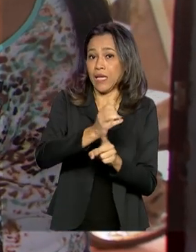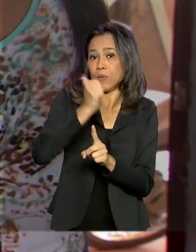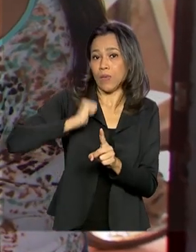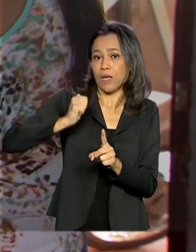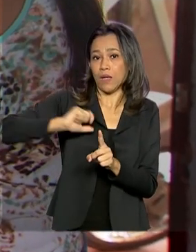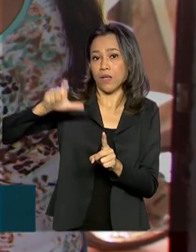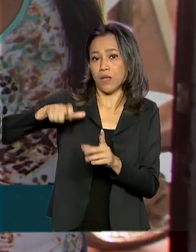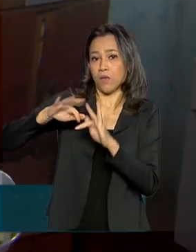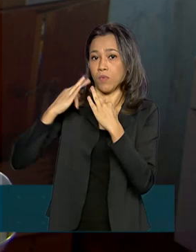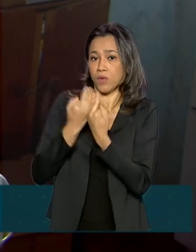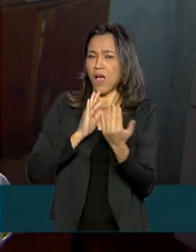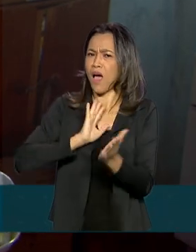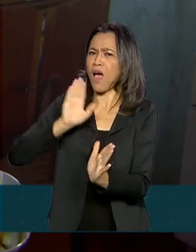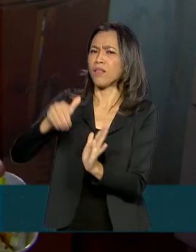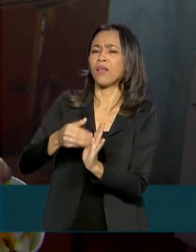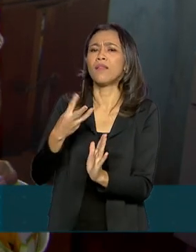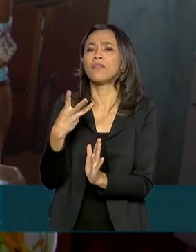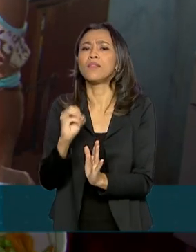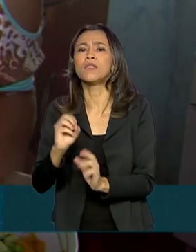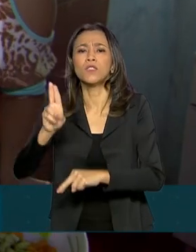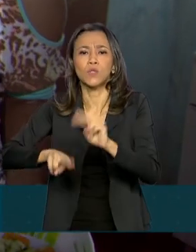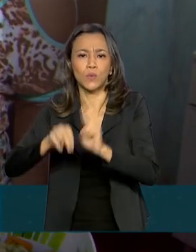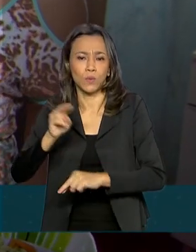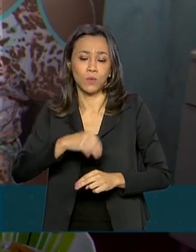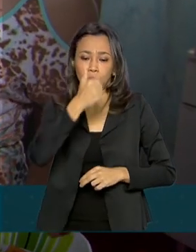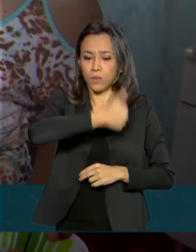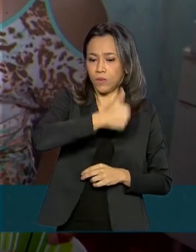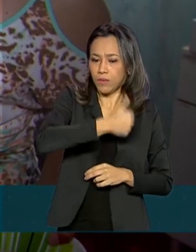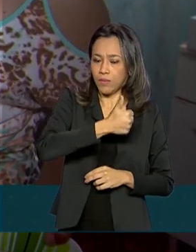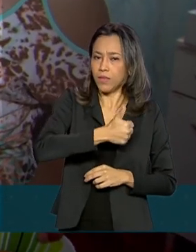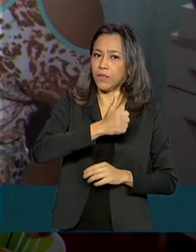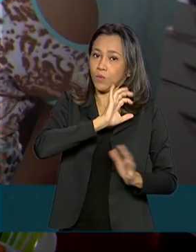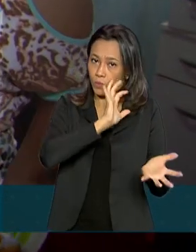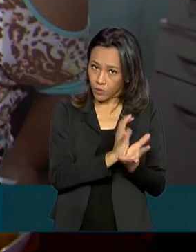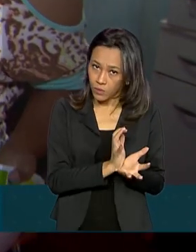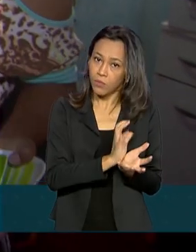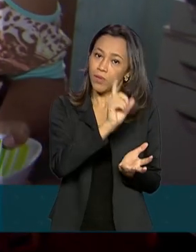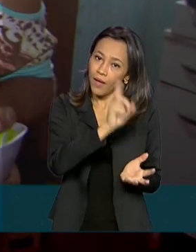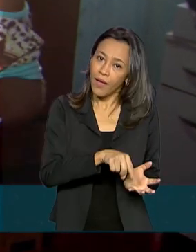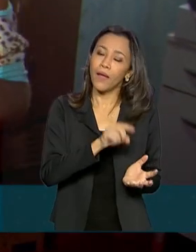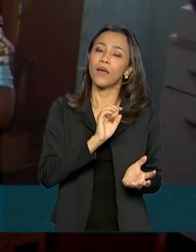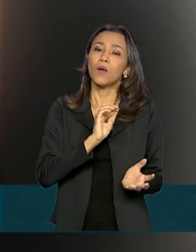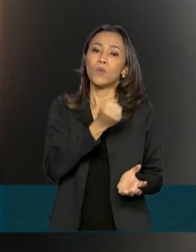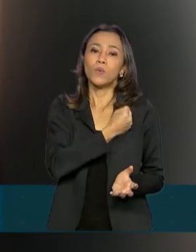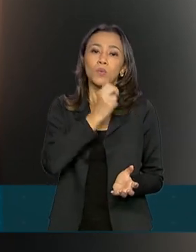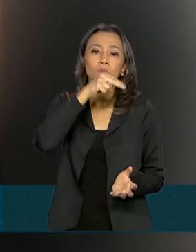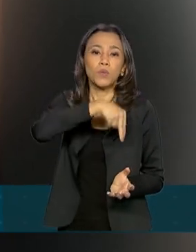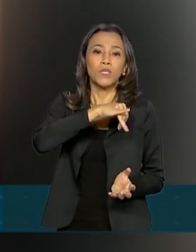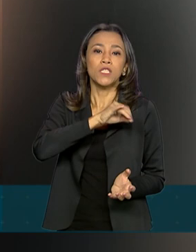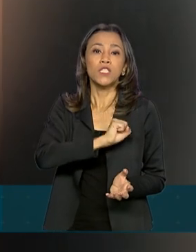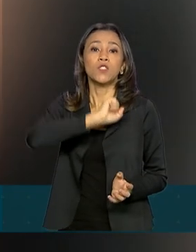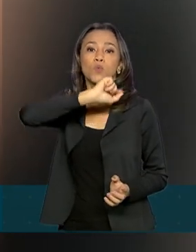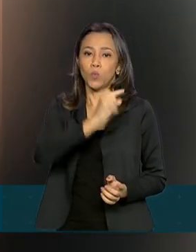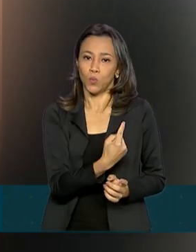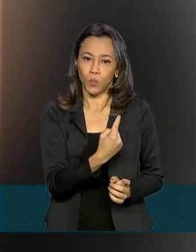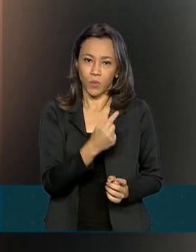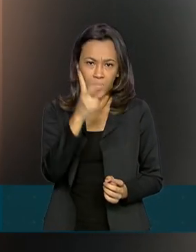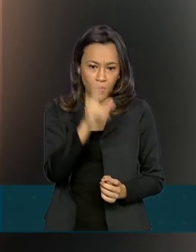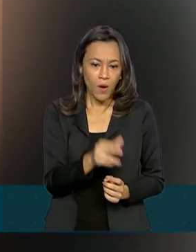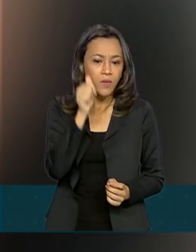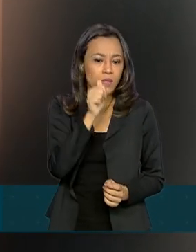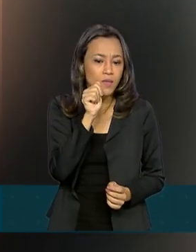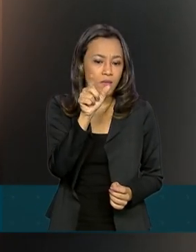segue até 30 de junho. Os primeiros a receber são os beneficiários com NIS Final 1. São pessoas como a Elaine,